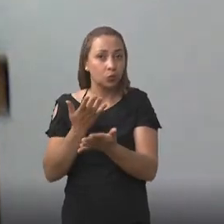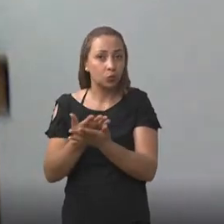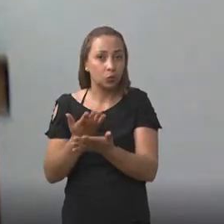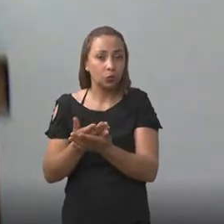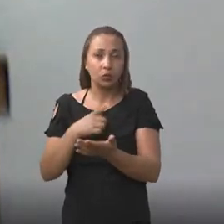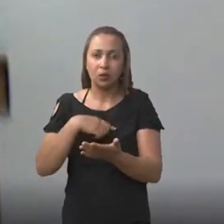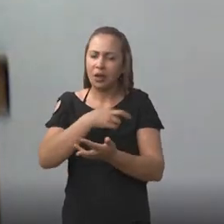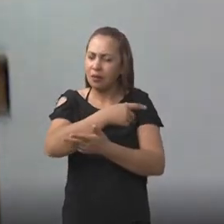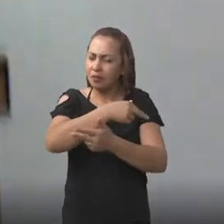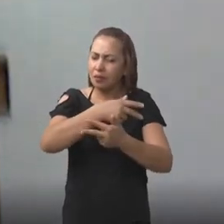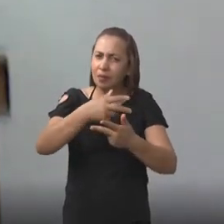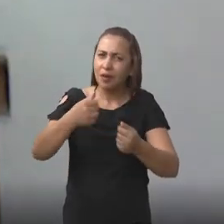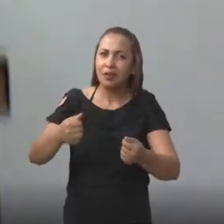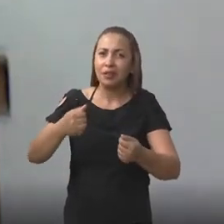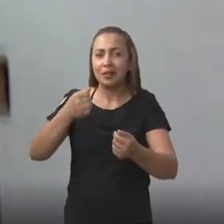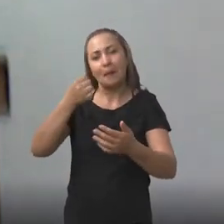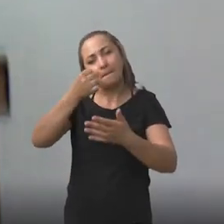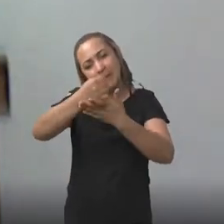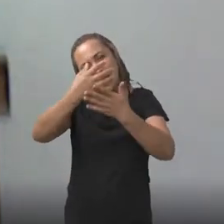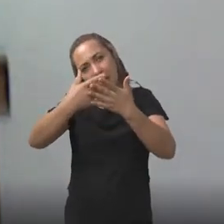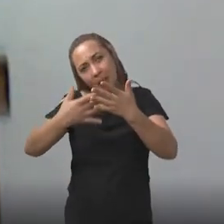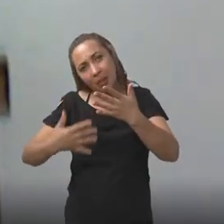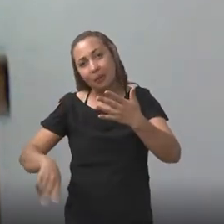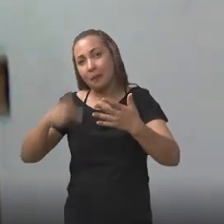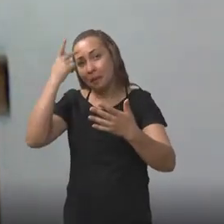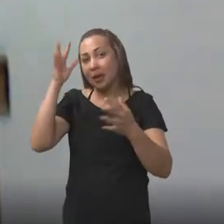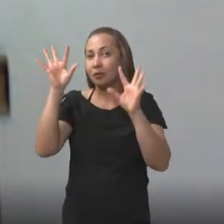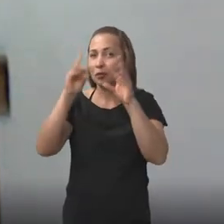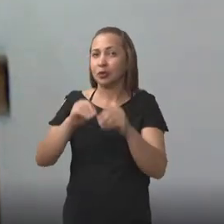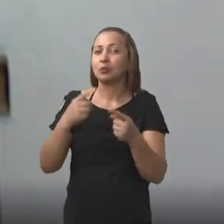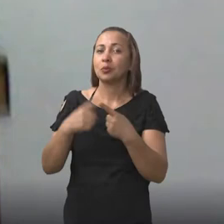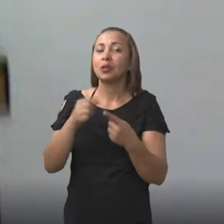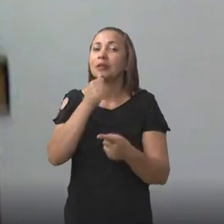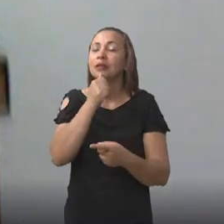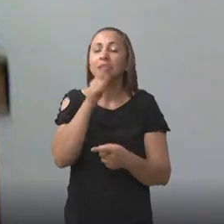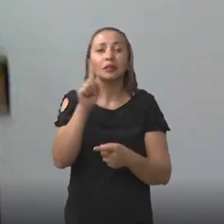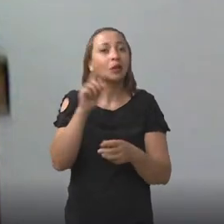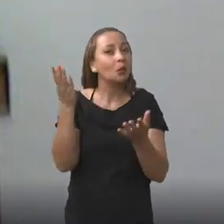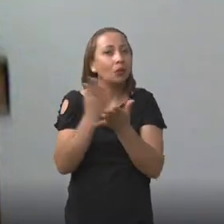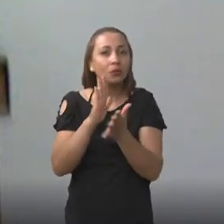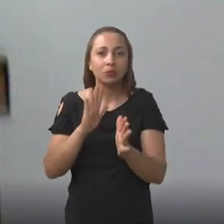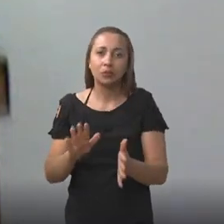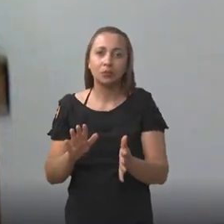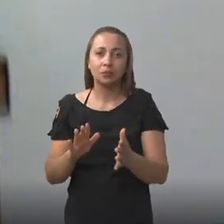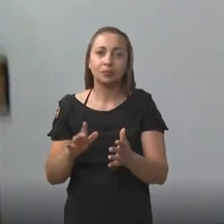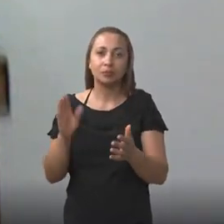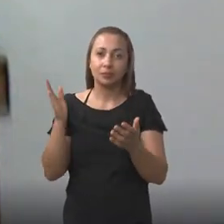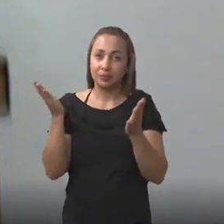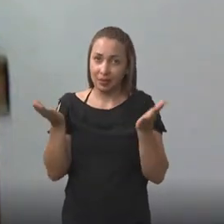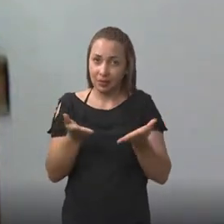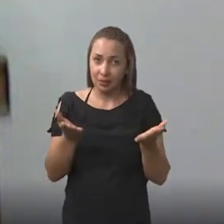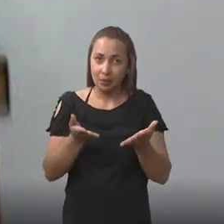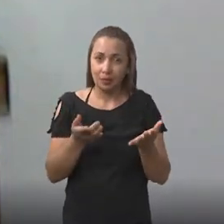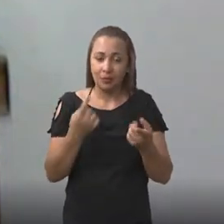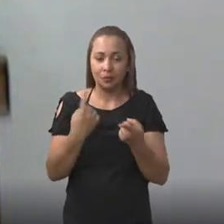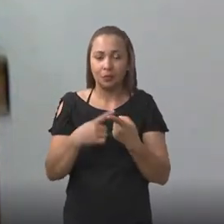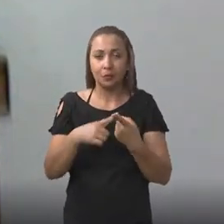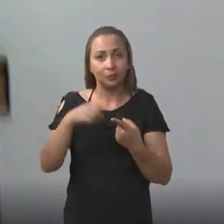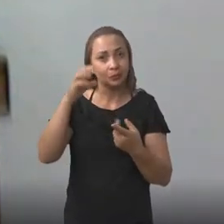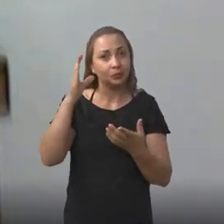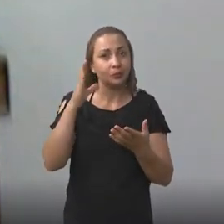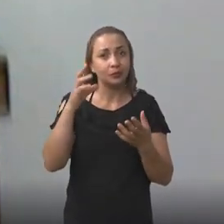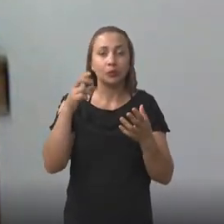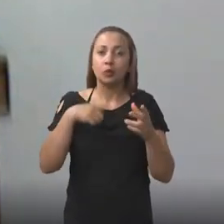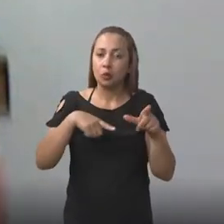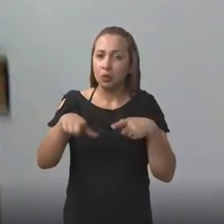tem várias coisas ainda para a gente concluir, porque ainda não acabou. Esse primeiro momento, por conta desse